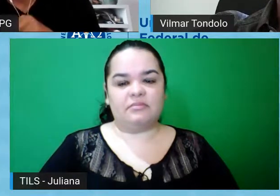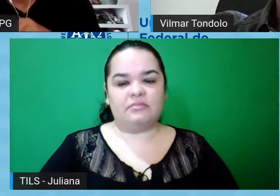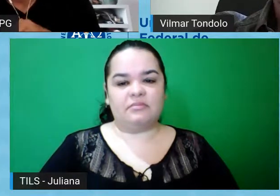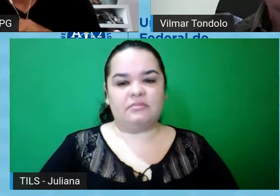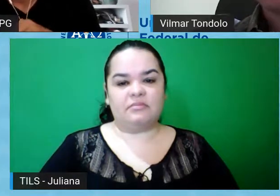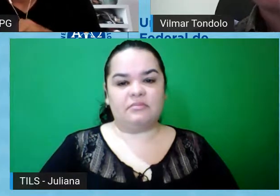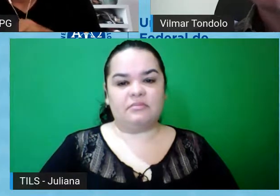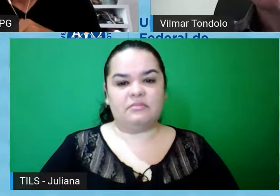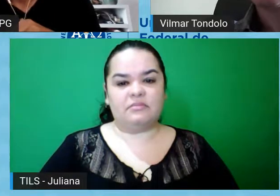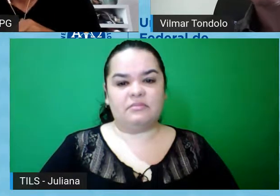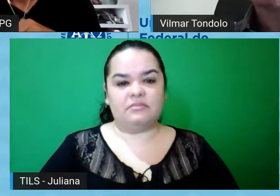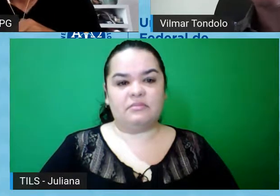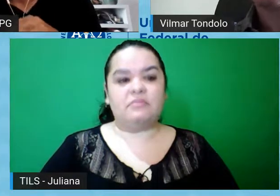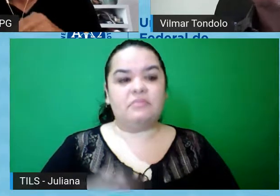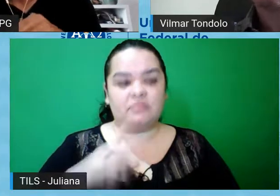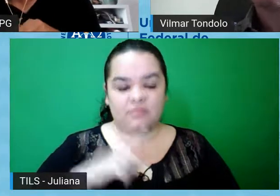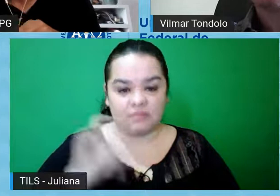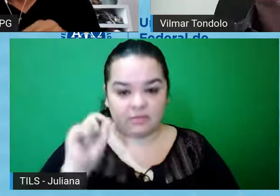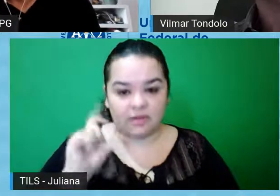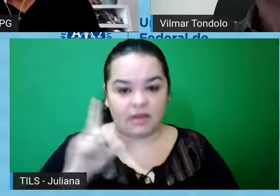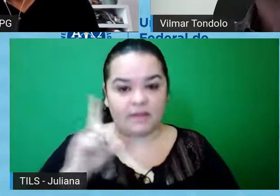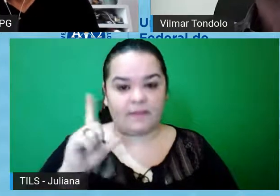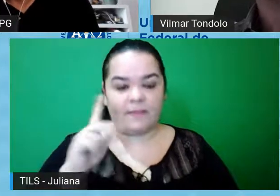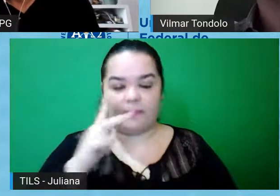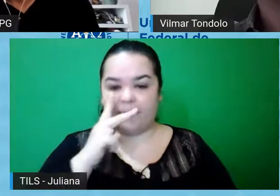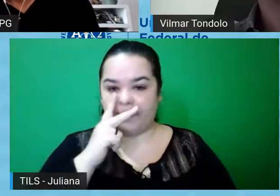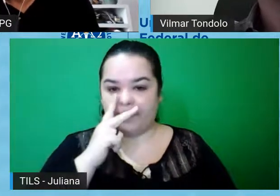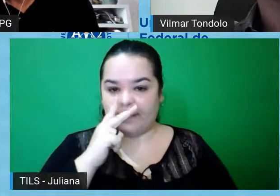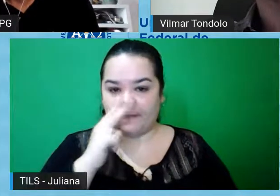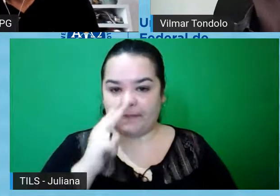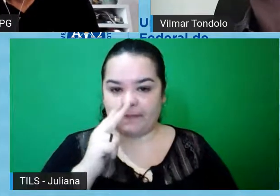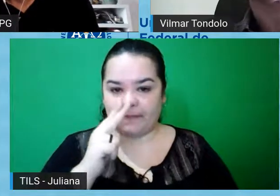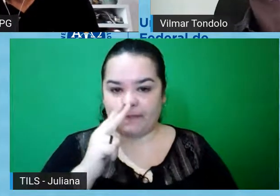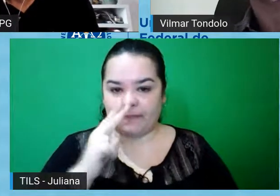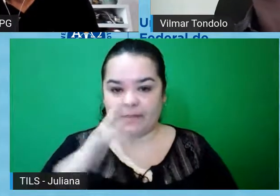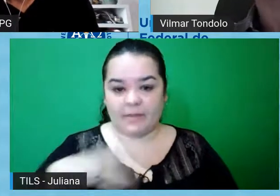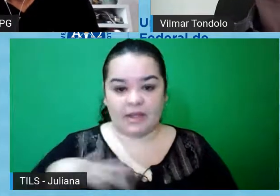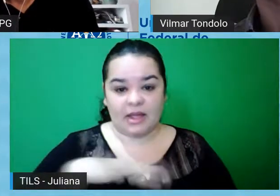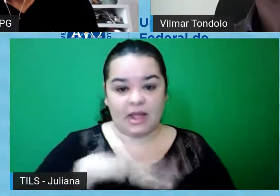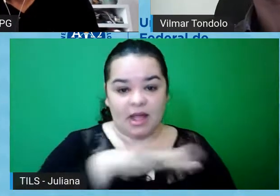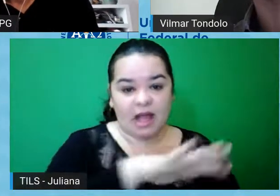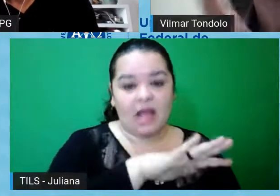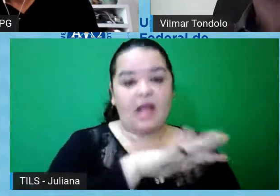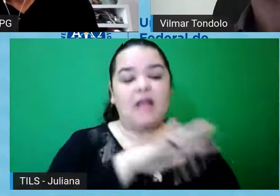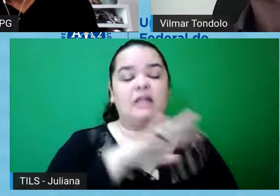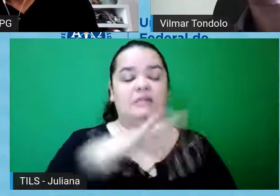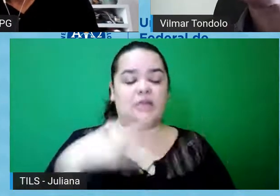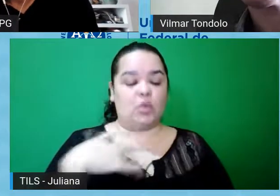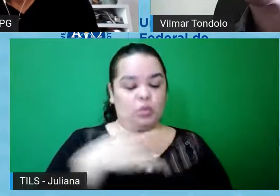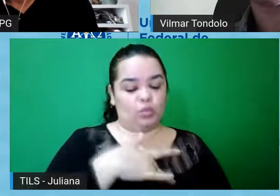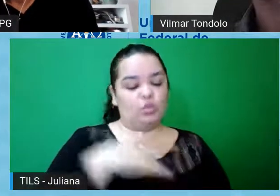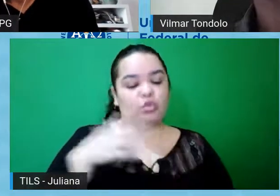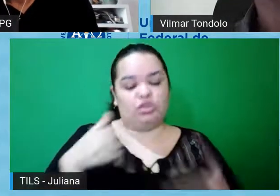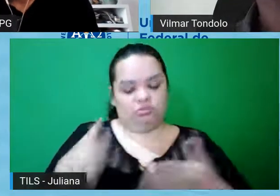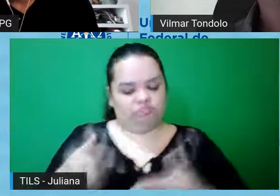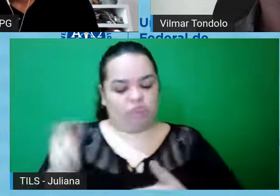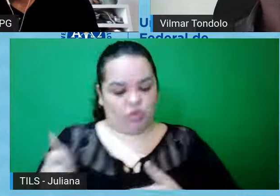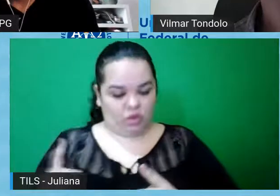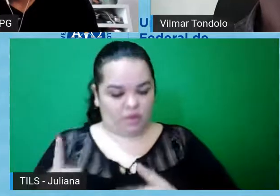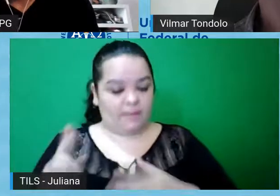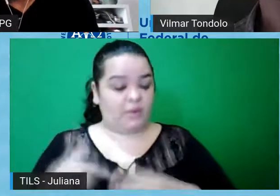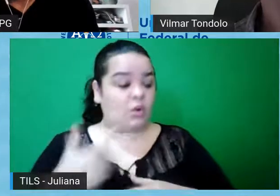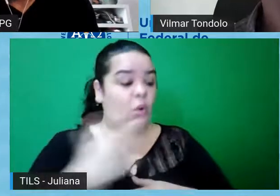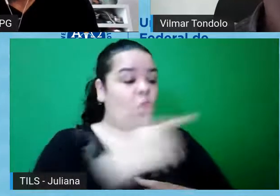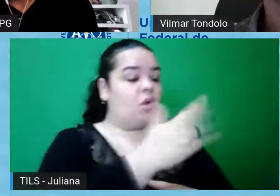pode ter que haver um movimento, né, para as demais áreas, além da área da saúde, também, né, procurar esse